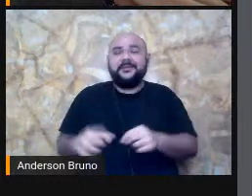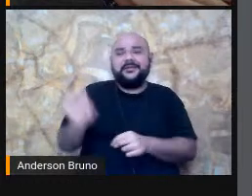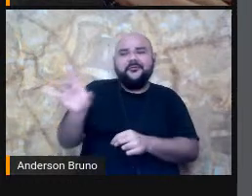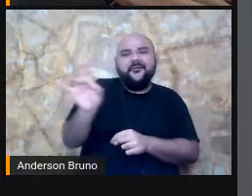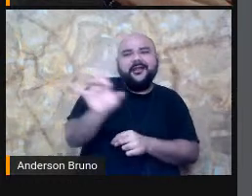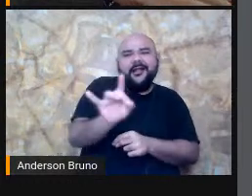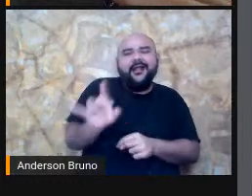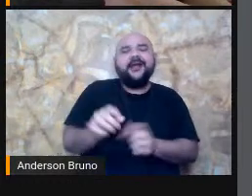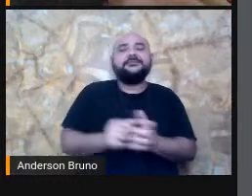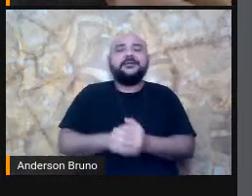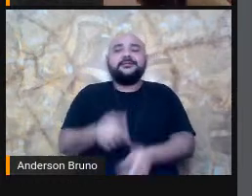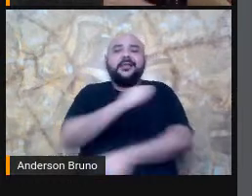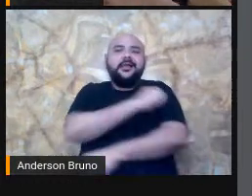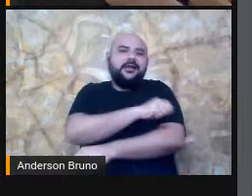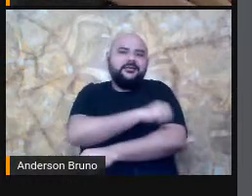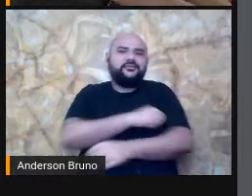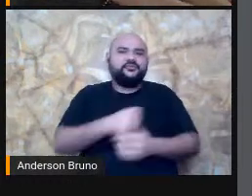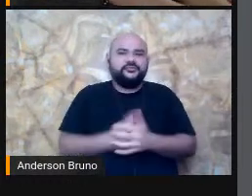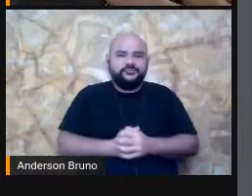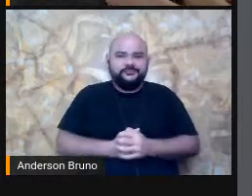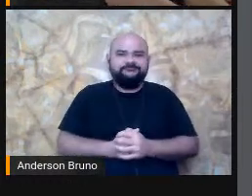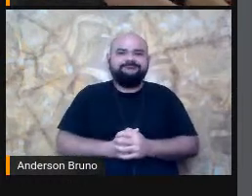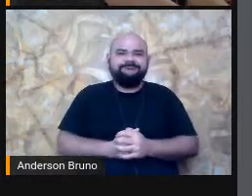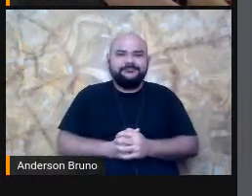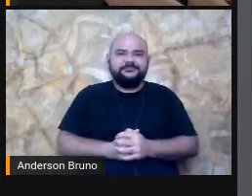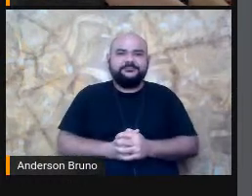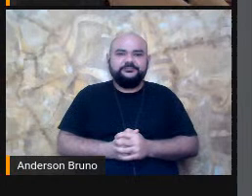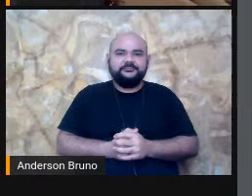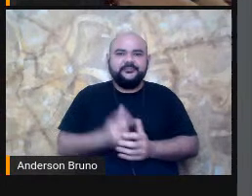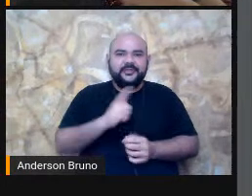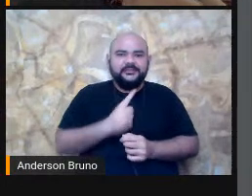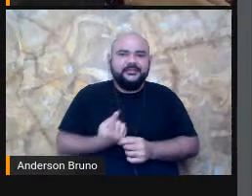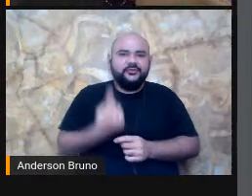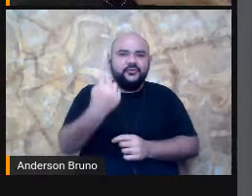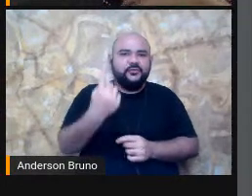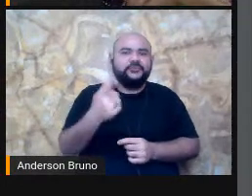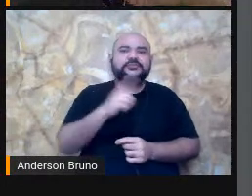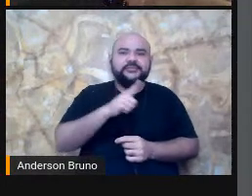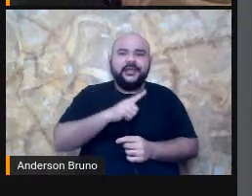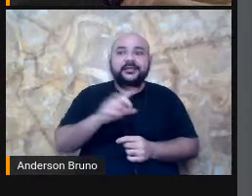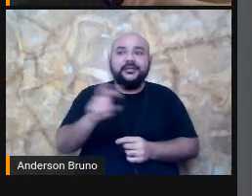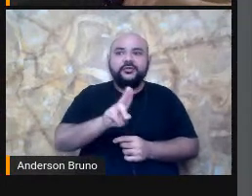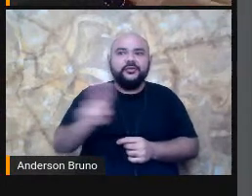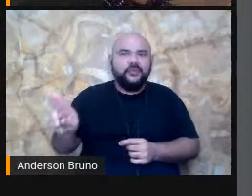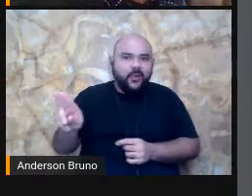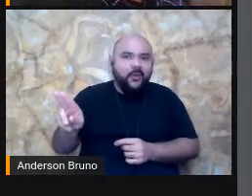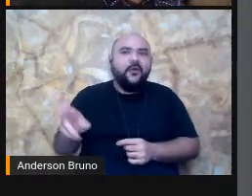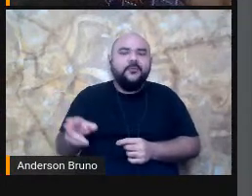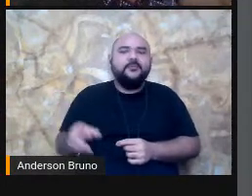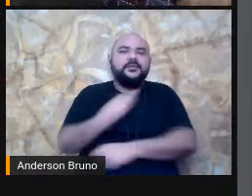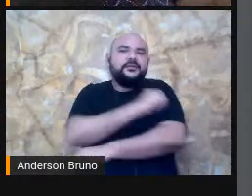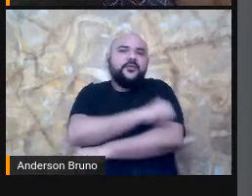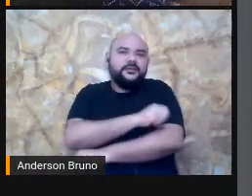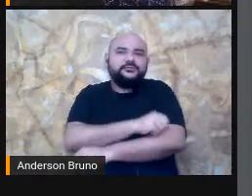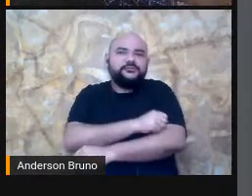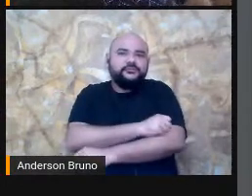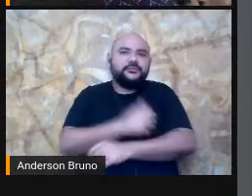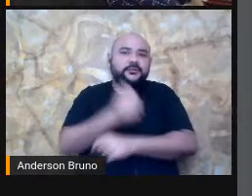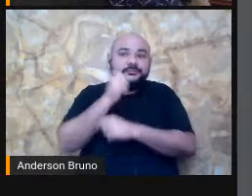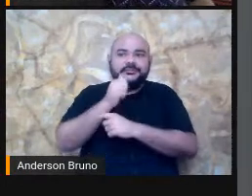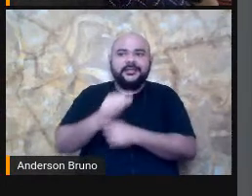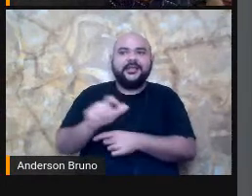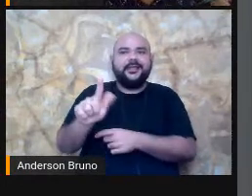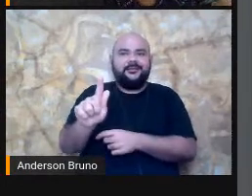Então vejam Aí Tem até Uma Que está Com nome Né? Gabriela Então a gente Preparou Né?